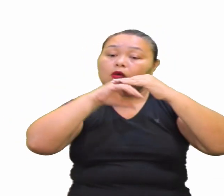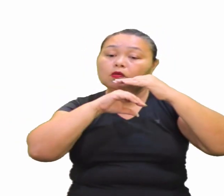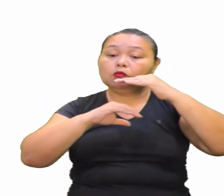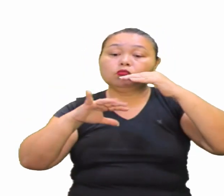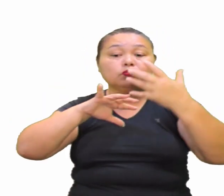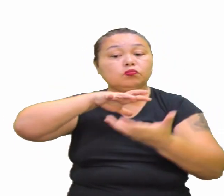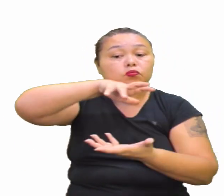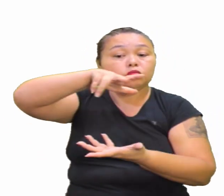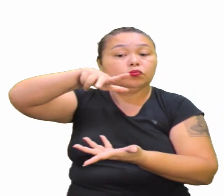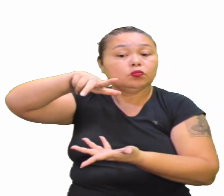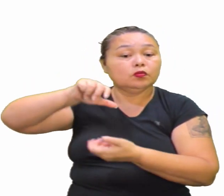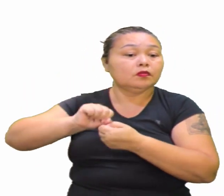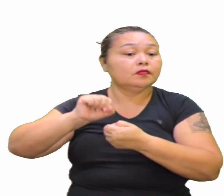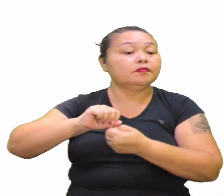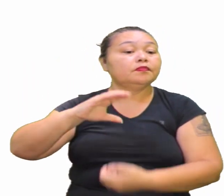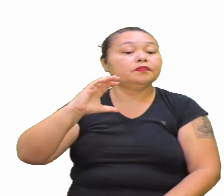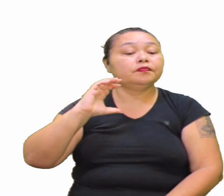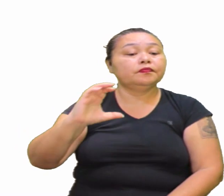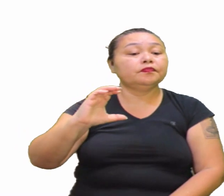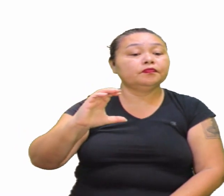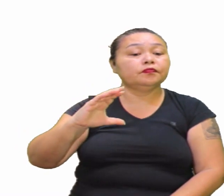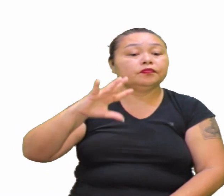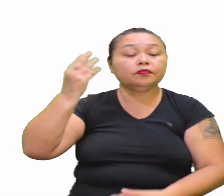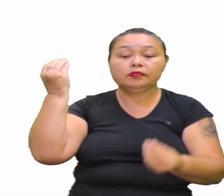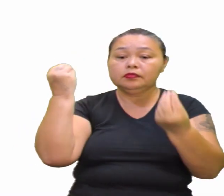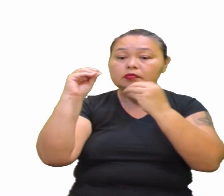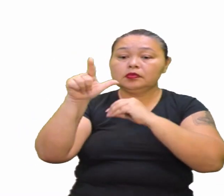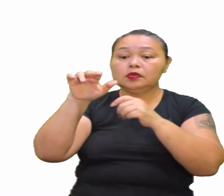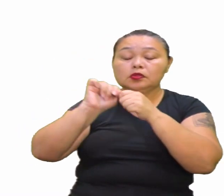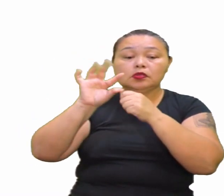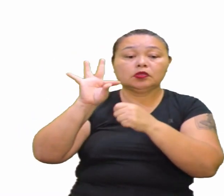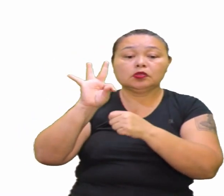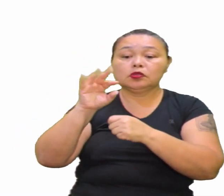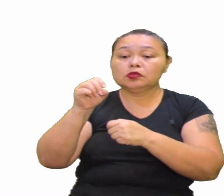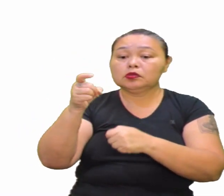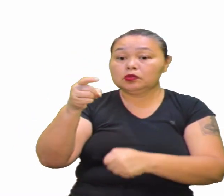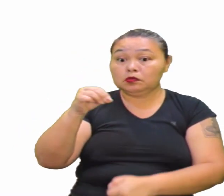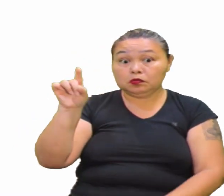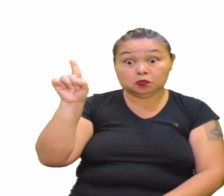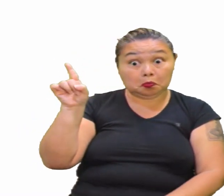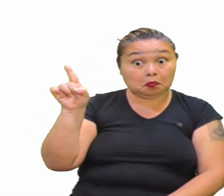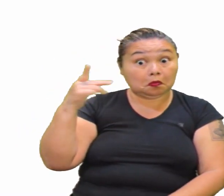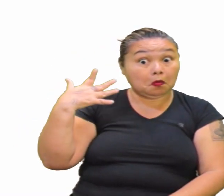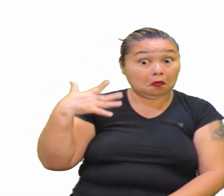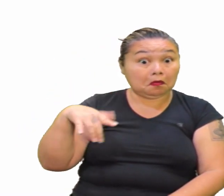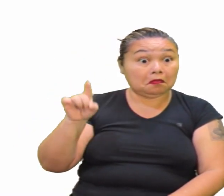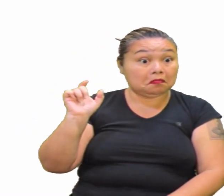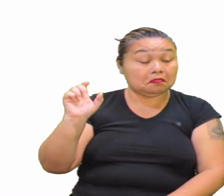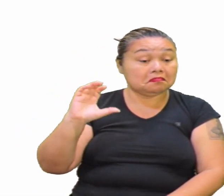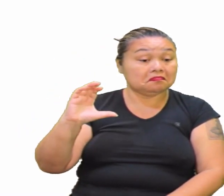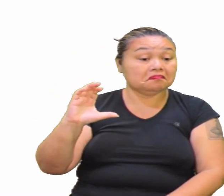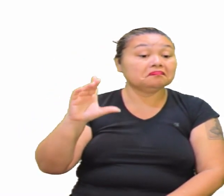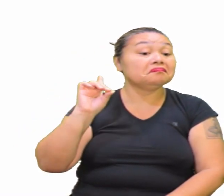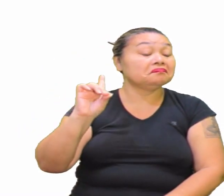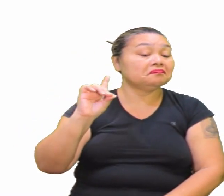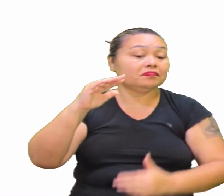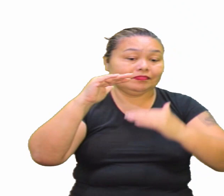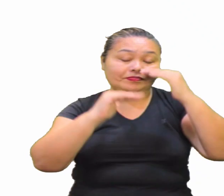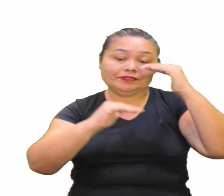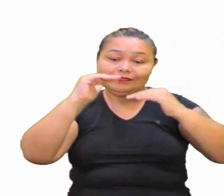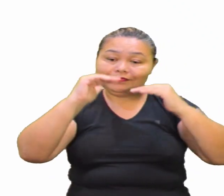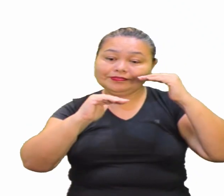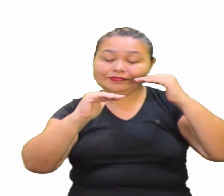Aquecimento global C Acúmulo de lixo tóxico Olha aí, gente Essa C D